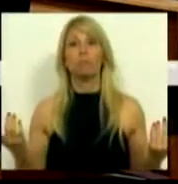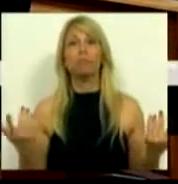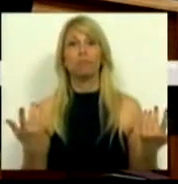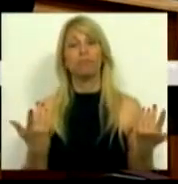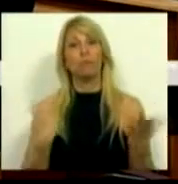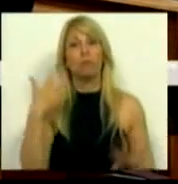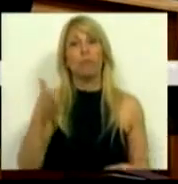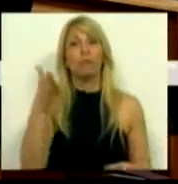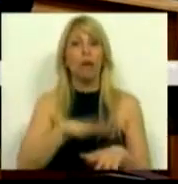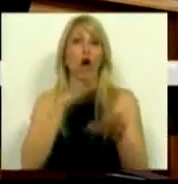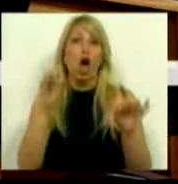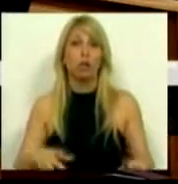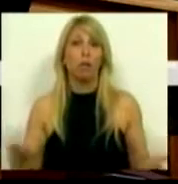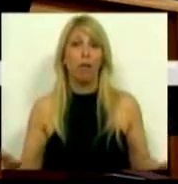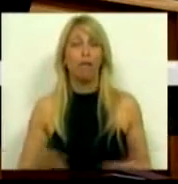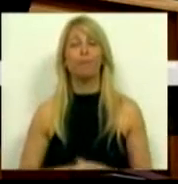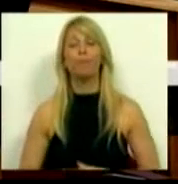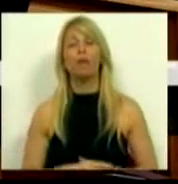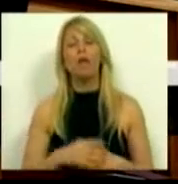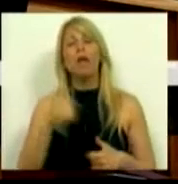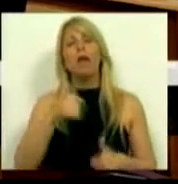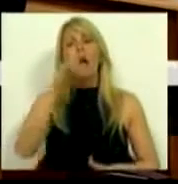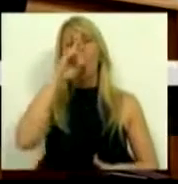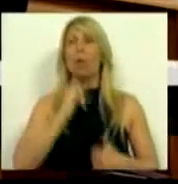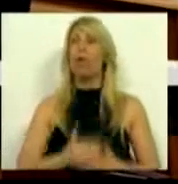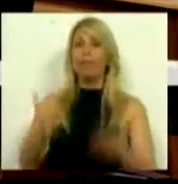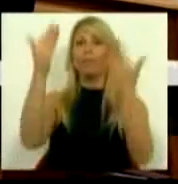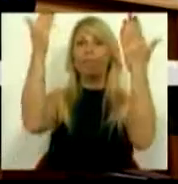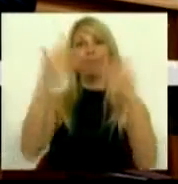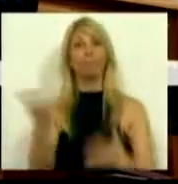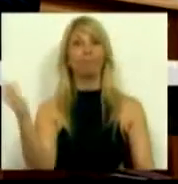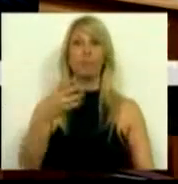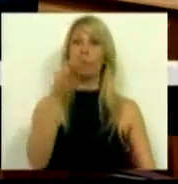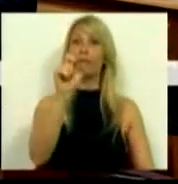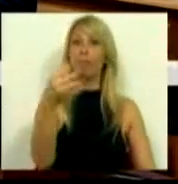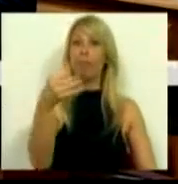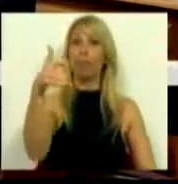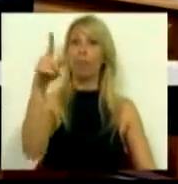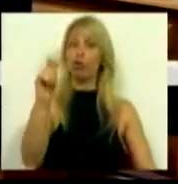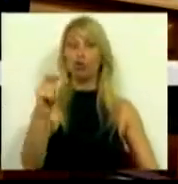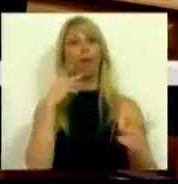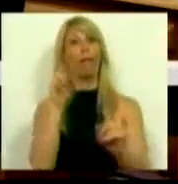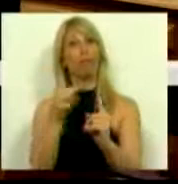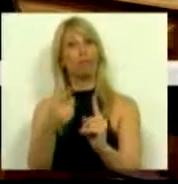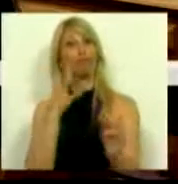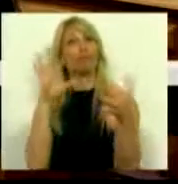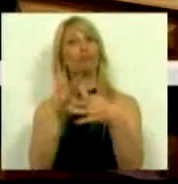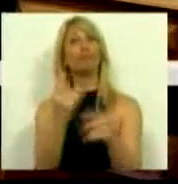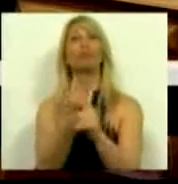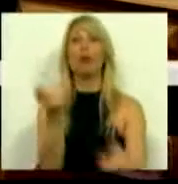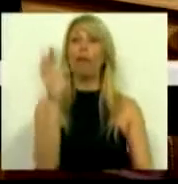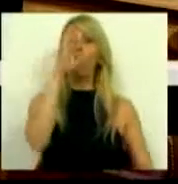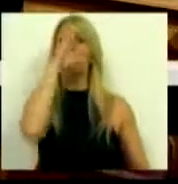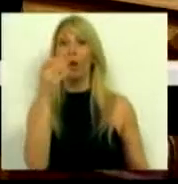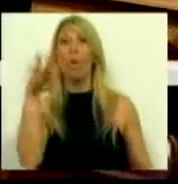destes hospitais. É bom recordar e saudava aqui a vinda do PCP e do Bloco de Esquerda a esta perspectiva que no Governo anterior o